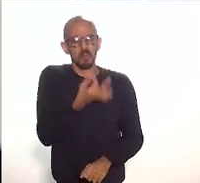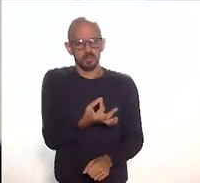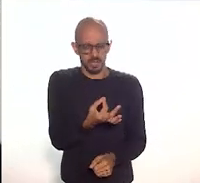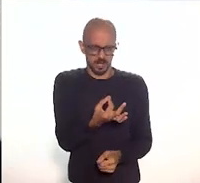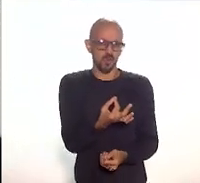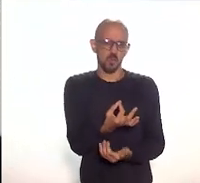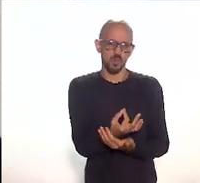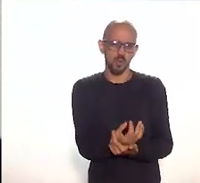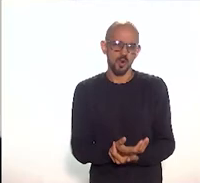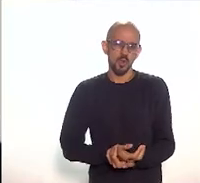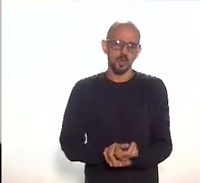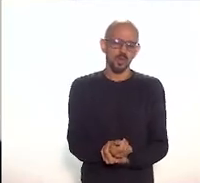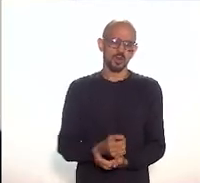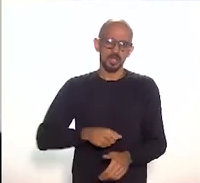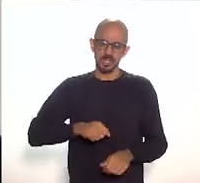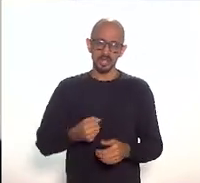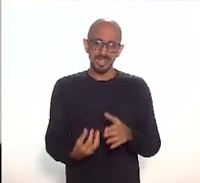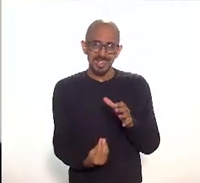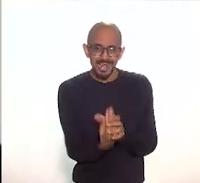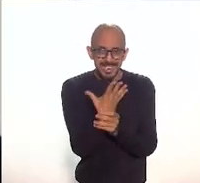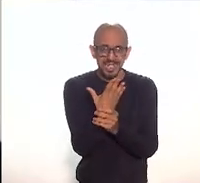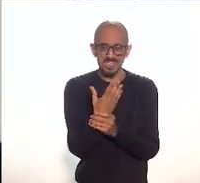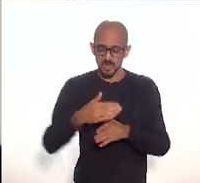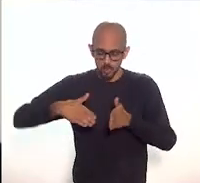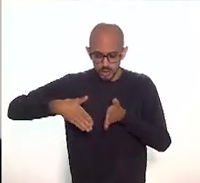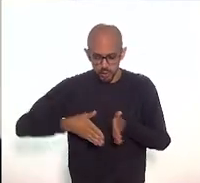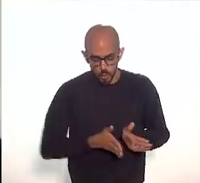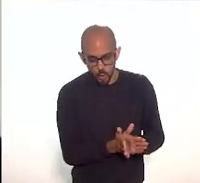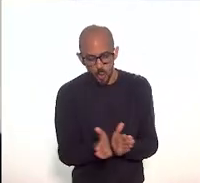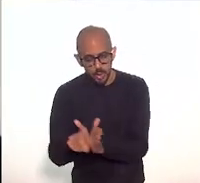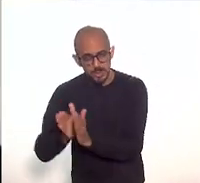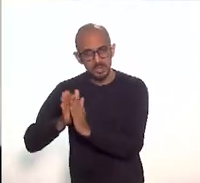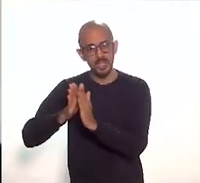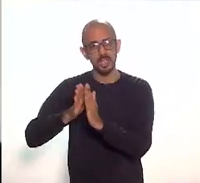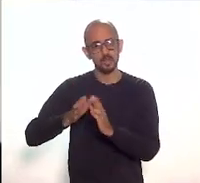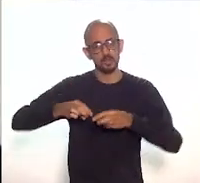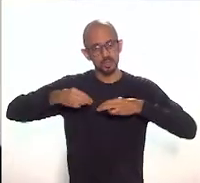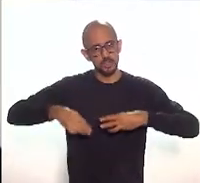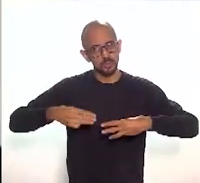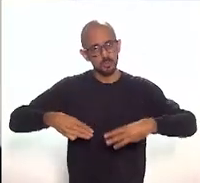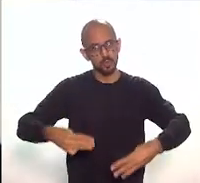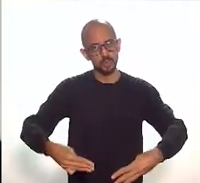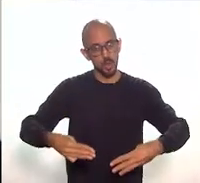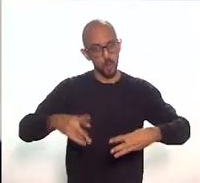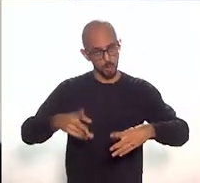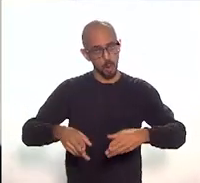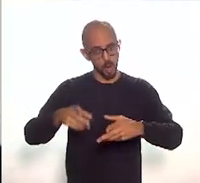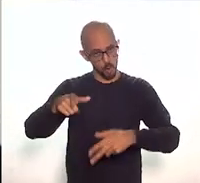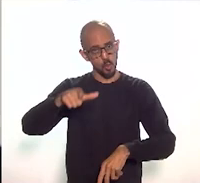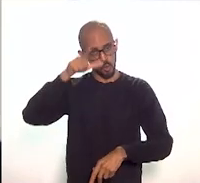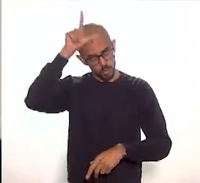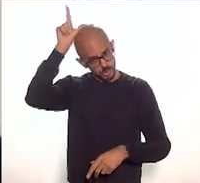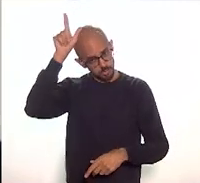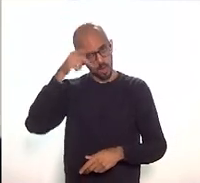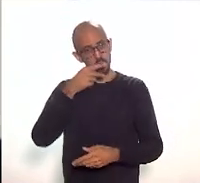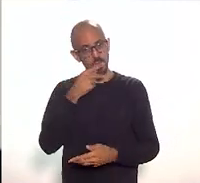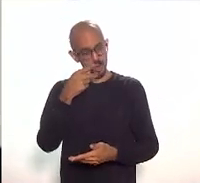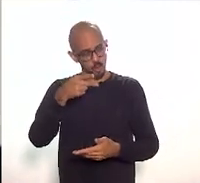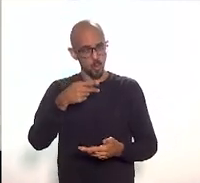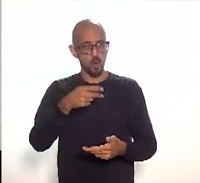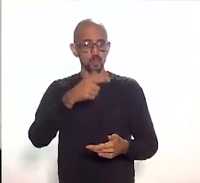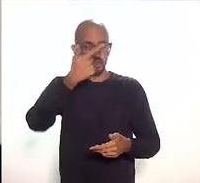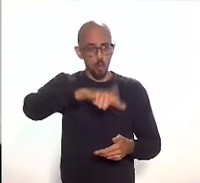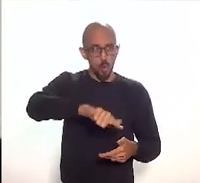desses roteiros, desses museus de percurso, como o deputado Luiz Paulo brilhantemente falou, de